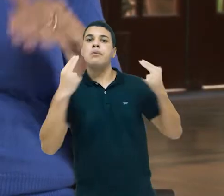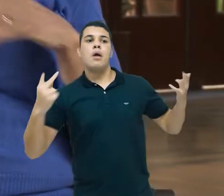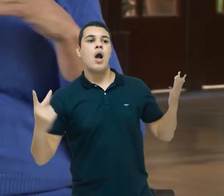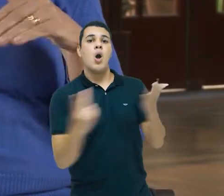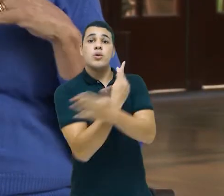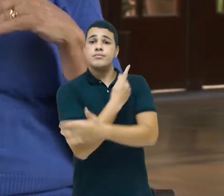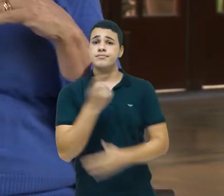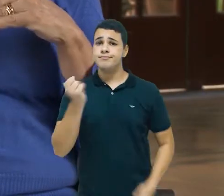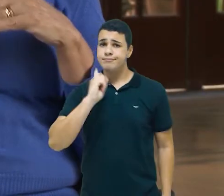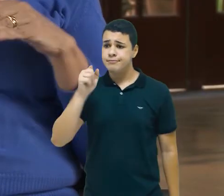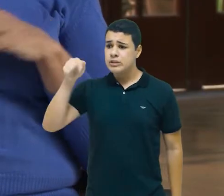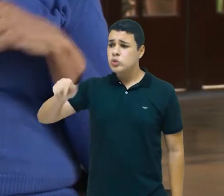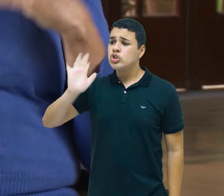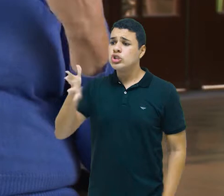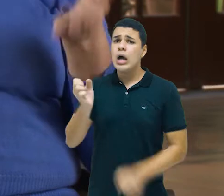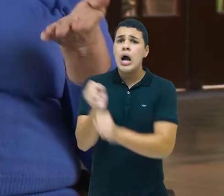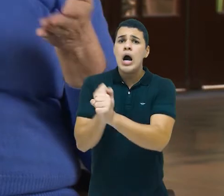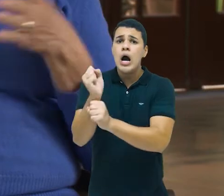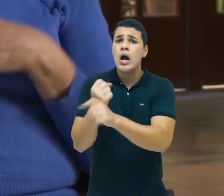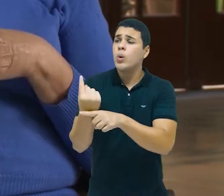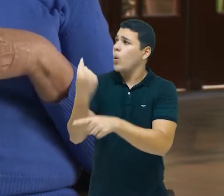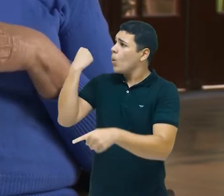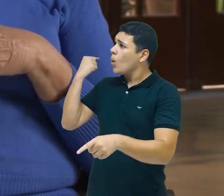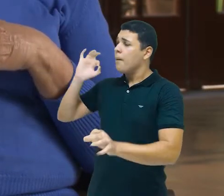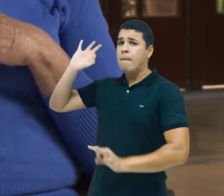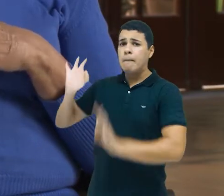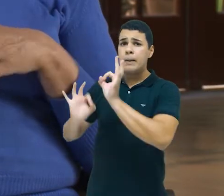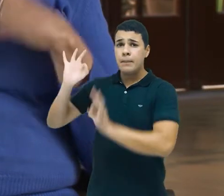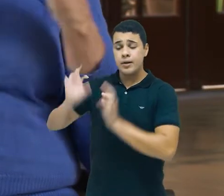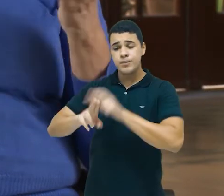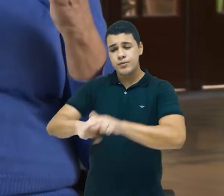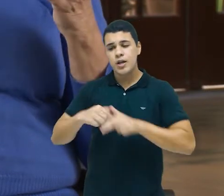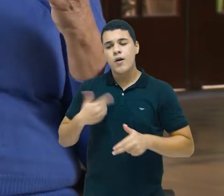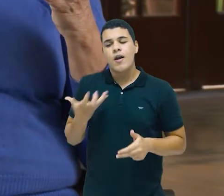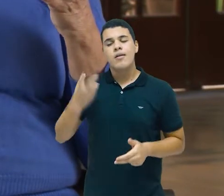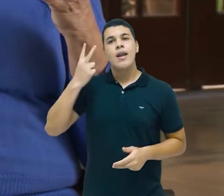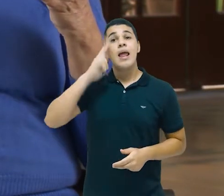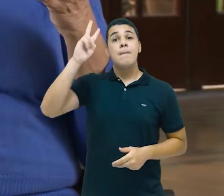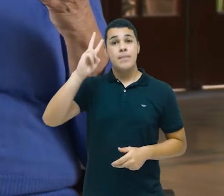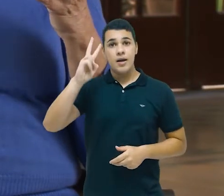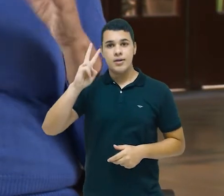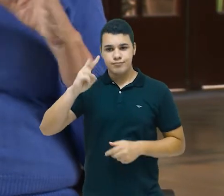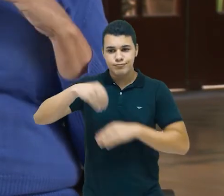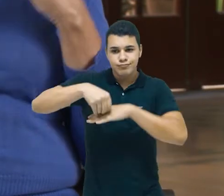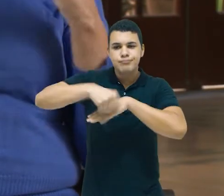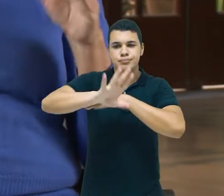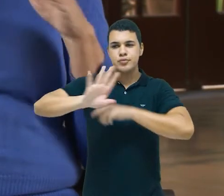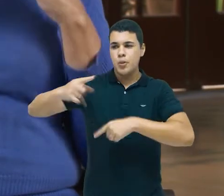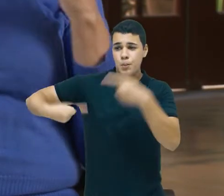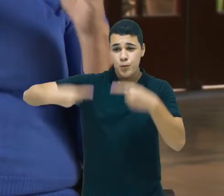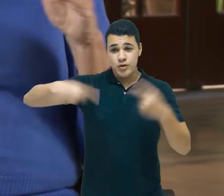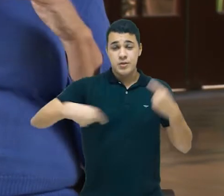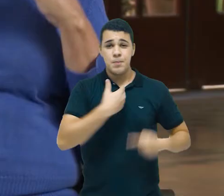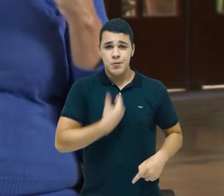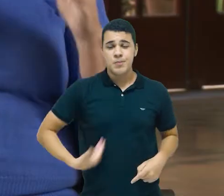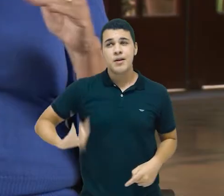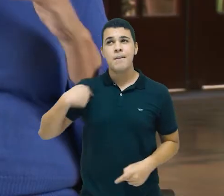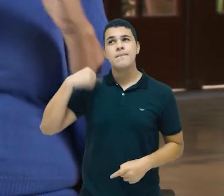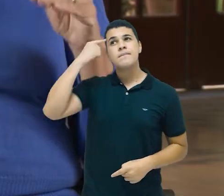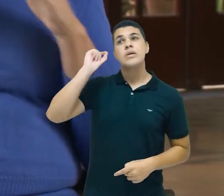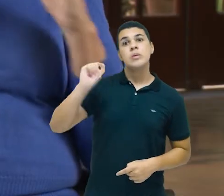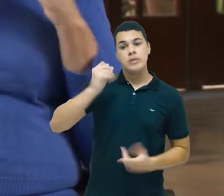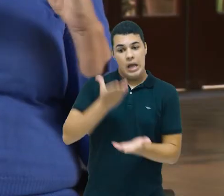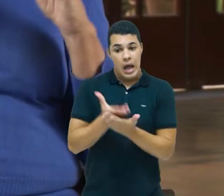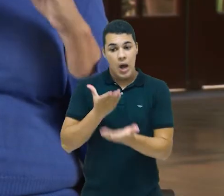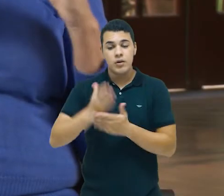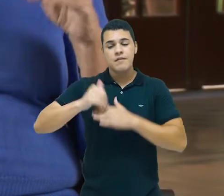artificialmente construído. E eu, então, agora, queria elencar algumas dessas políticas públicas. Eu penso que aí a aula